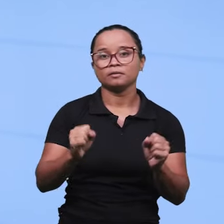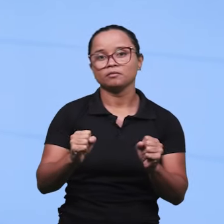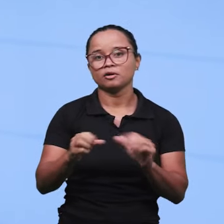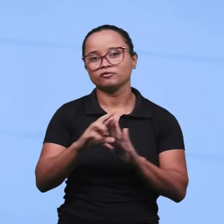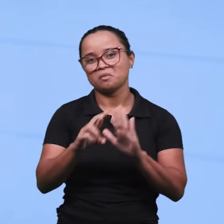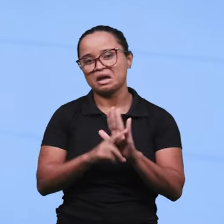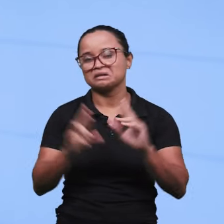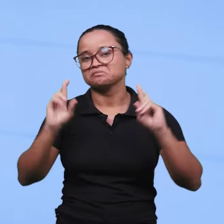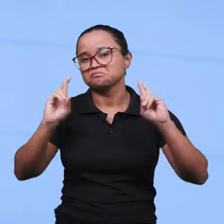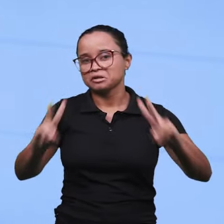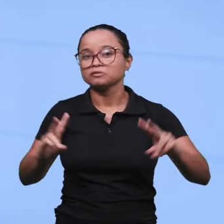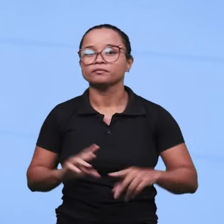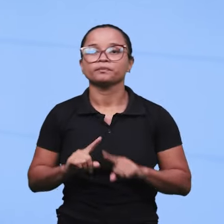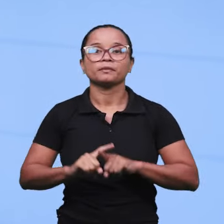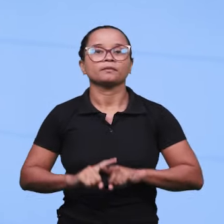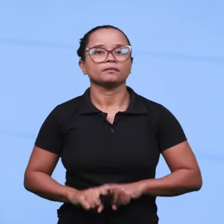diferente.